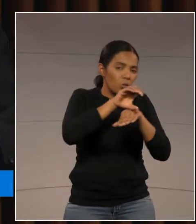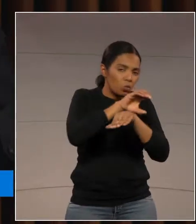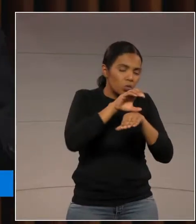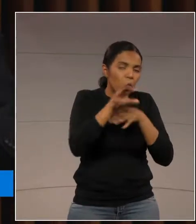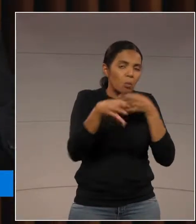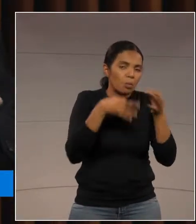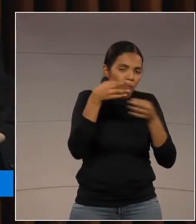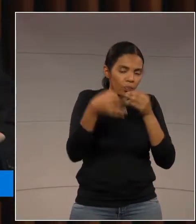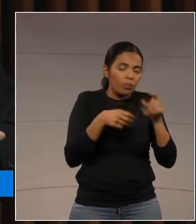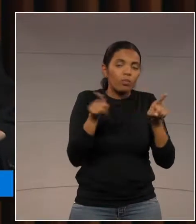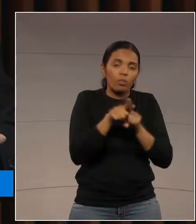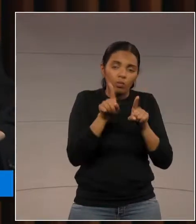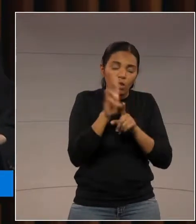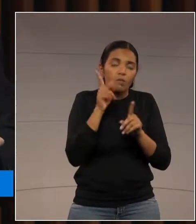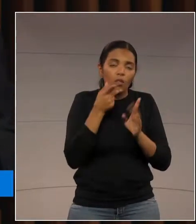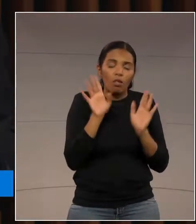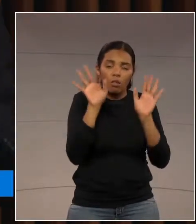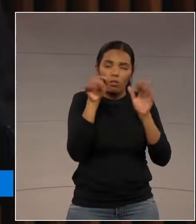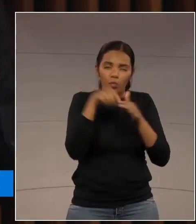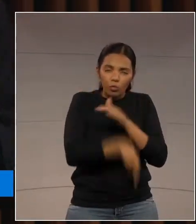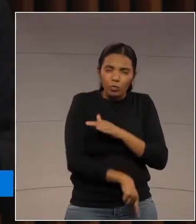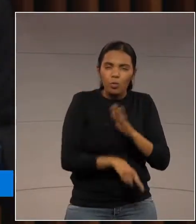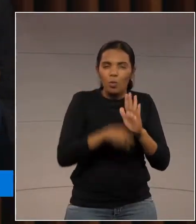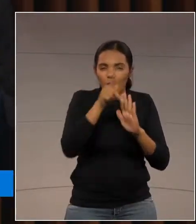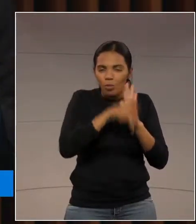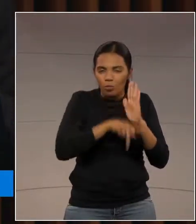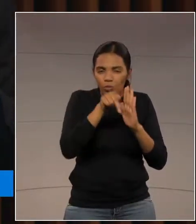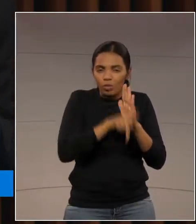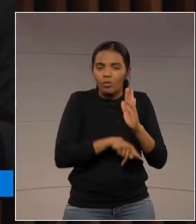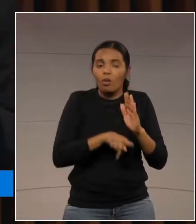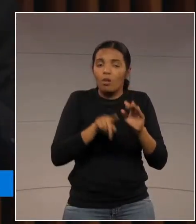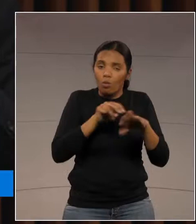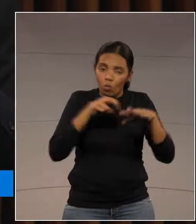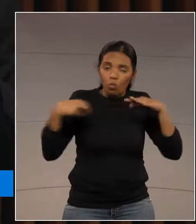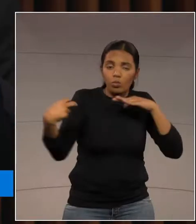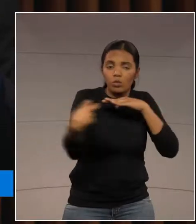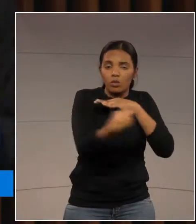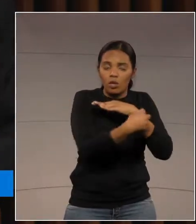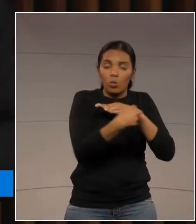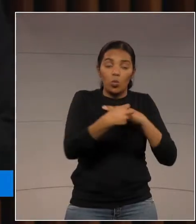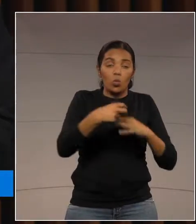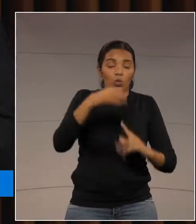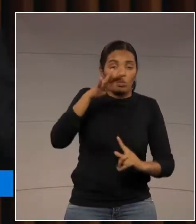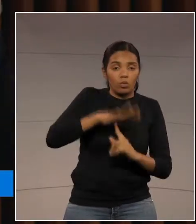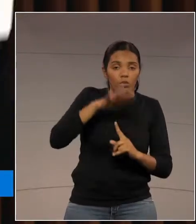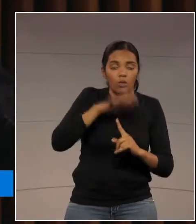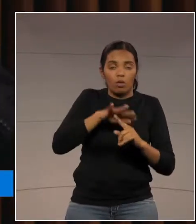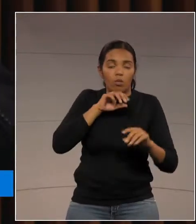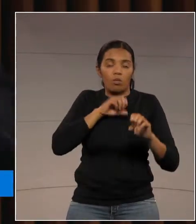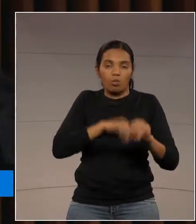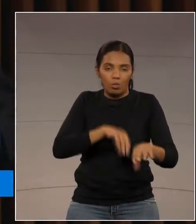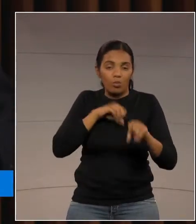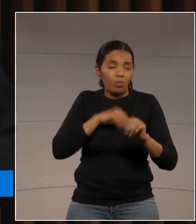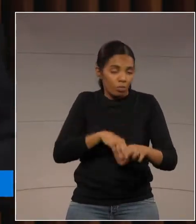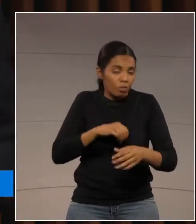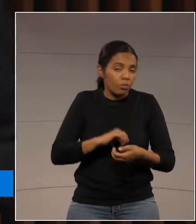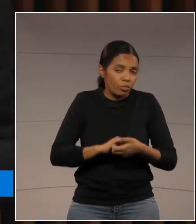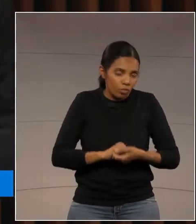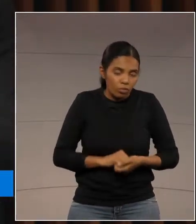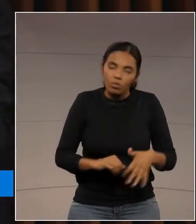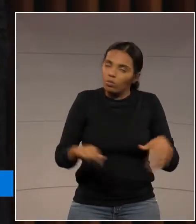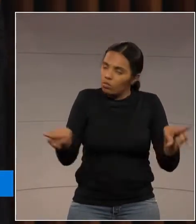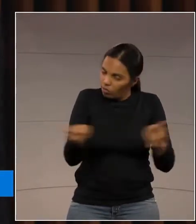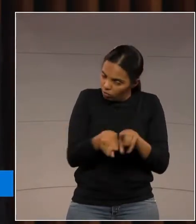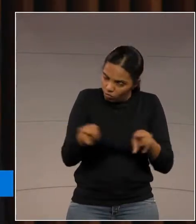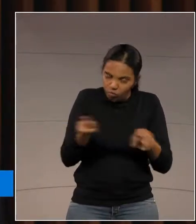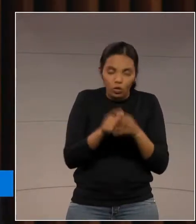mas também entra no mérito do projeto, mas que é do Conselho Estadual de Educação, que também é contra